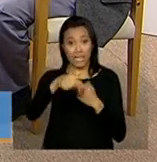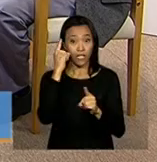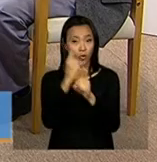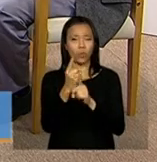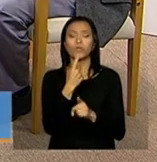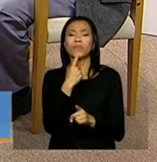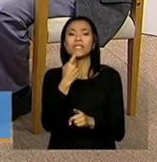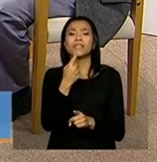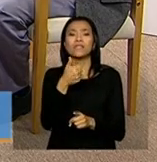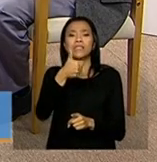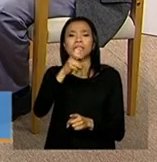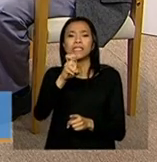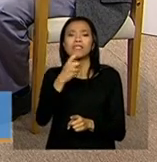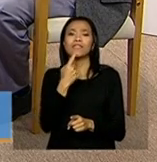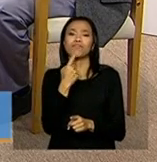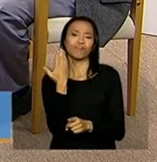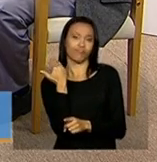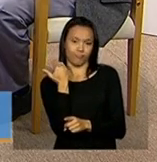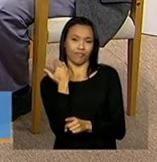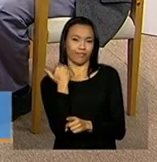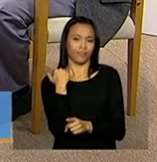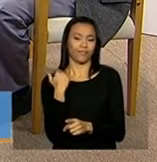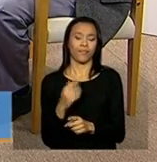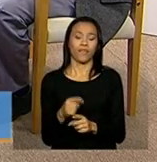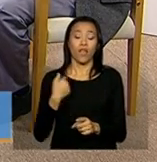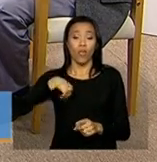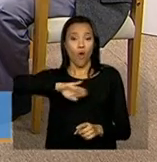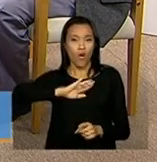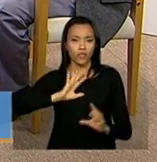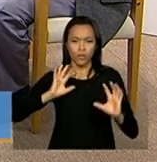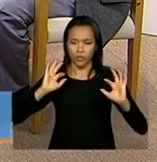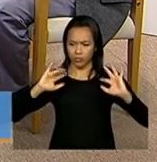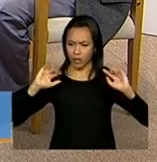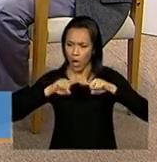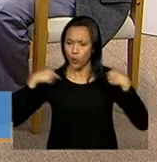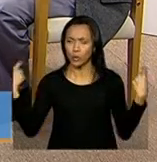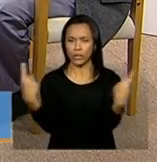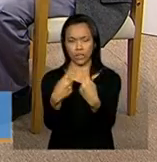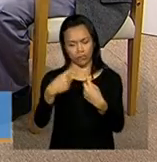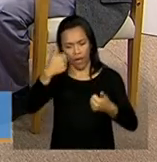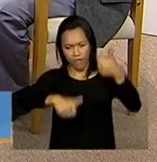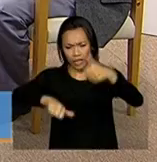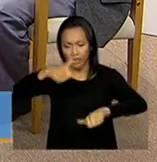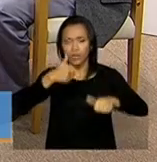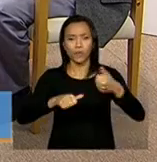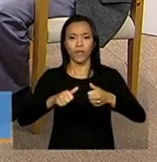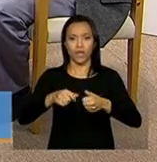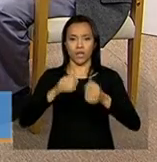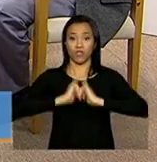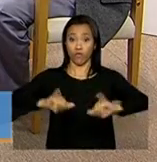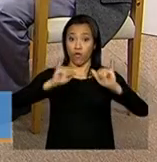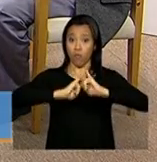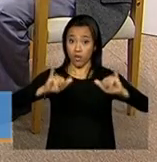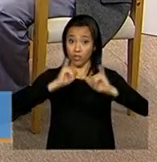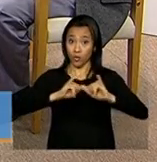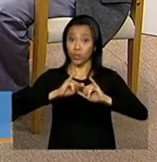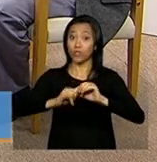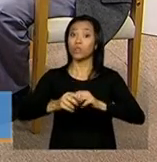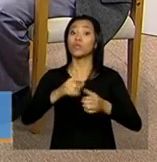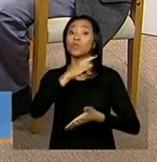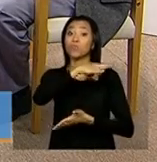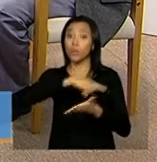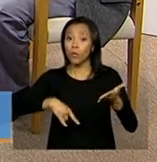dias atrás, nós estávamos avaliando, apresentando e avaliando os dados do censo do ano passado.